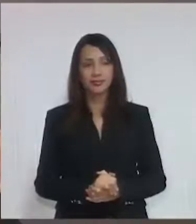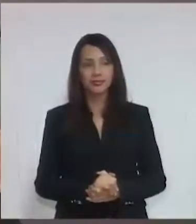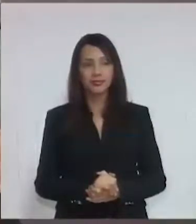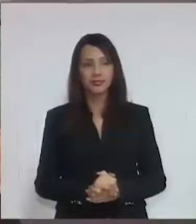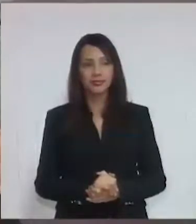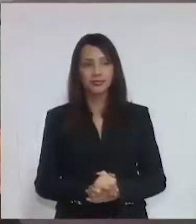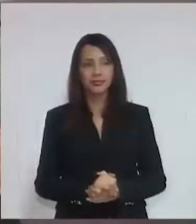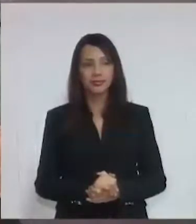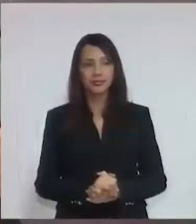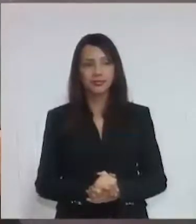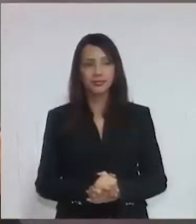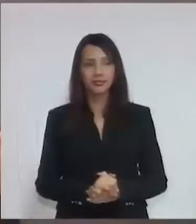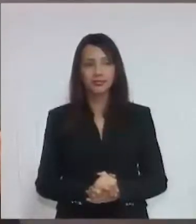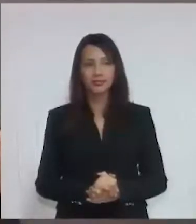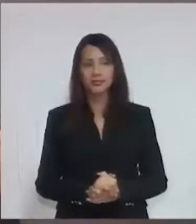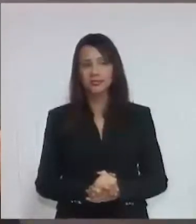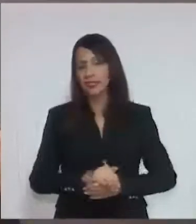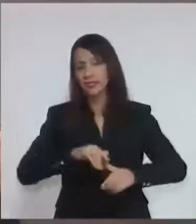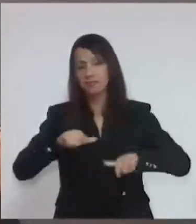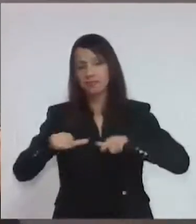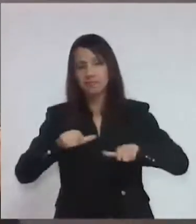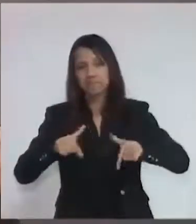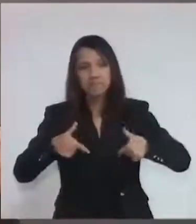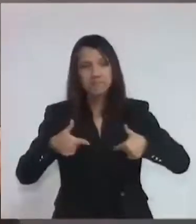não teremos um serviço de qualidade.